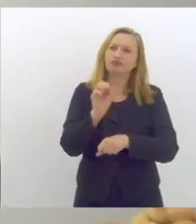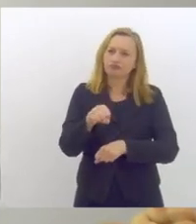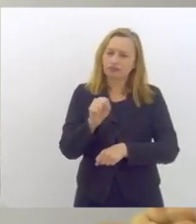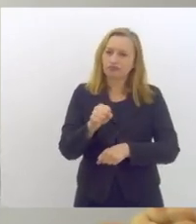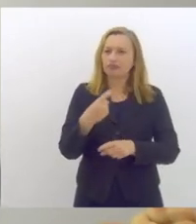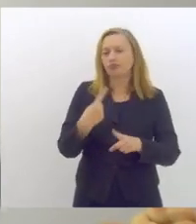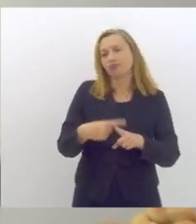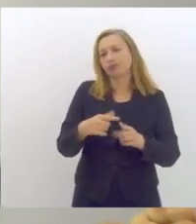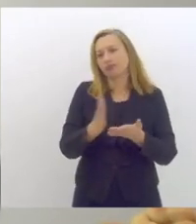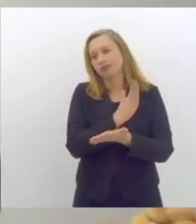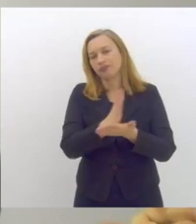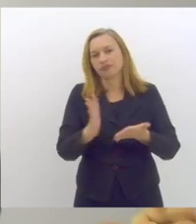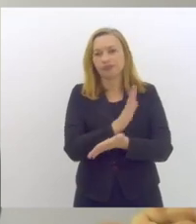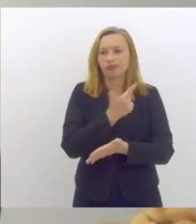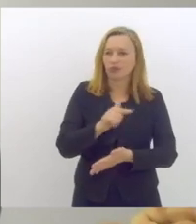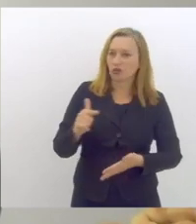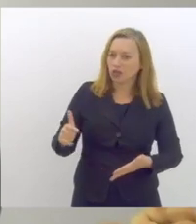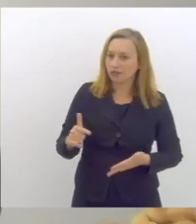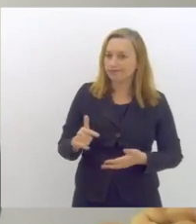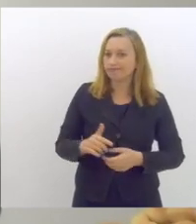porque muitas das vezes não tem